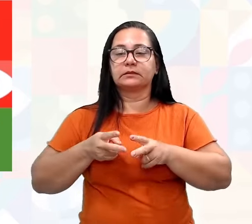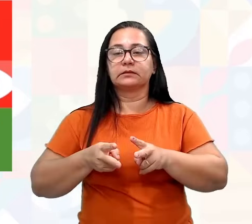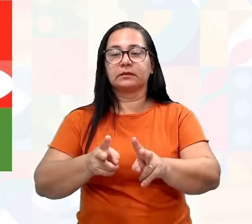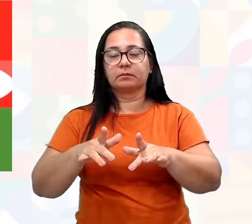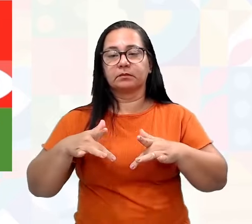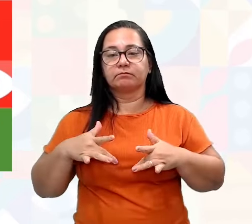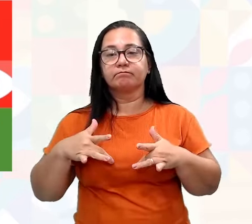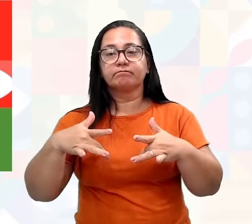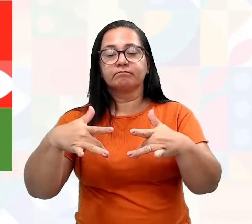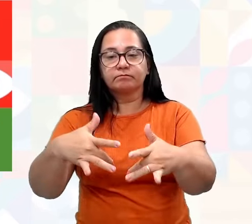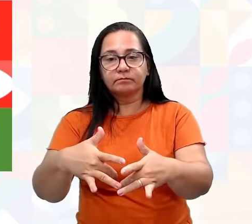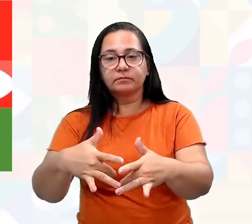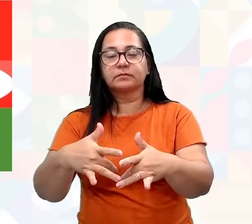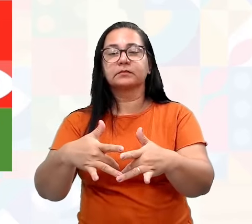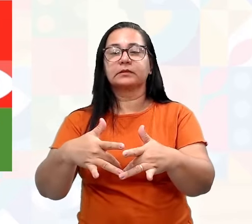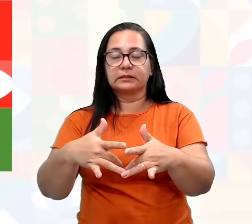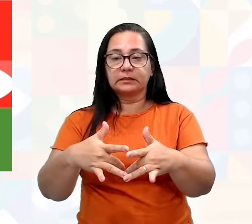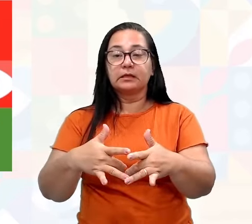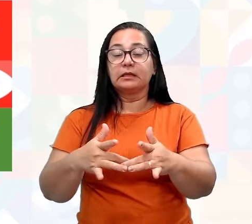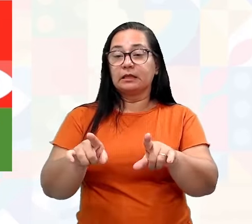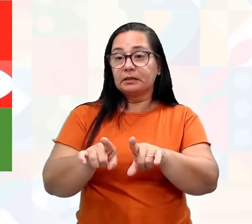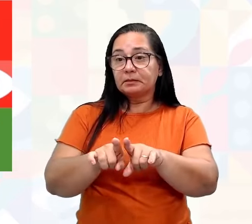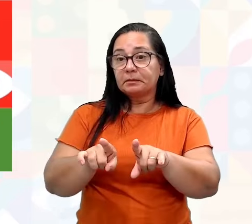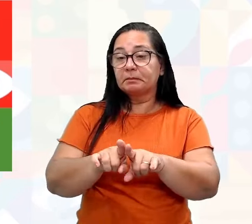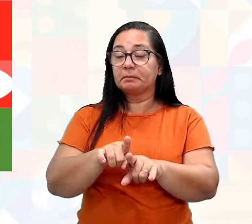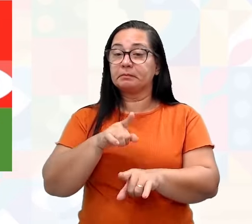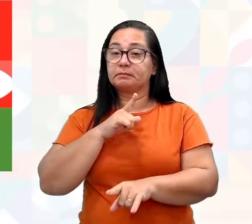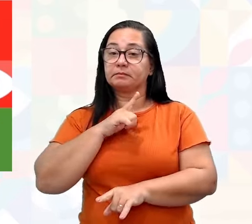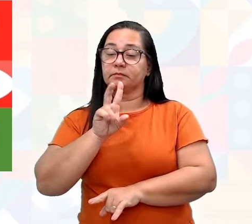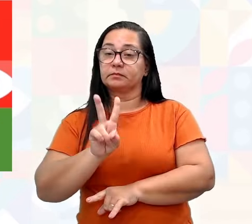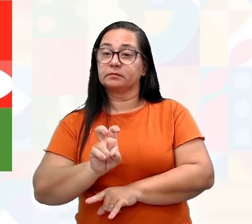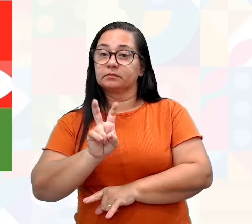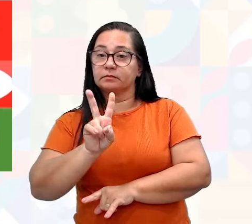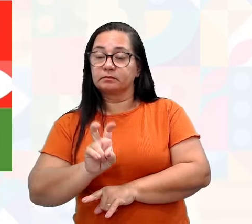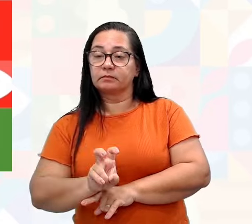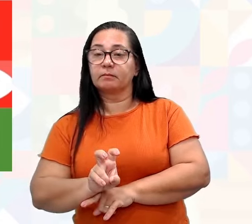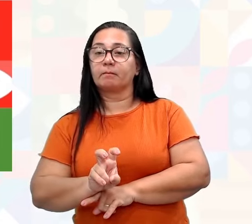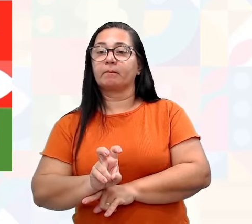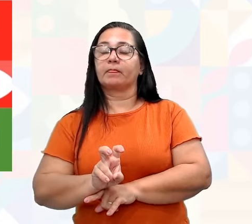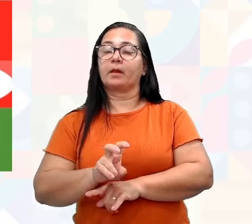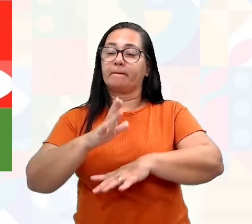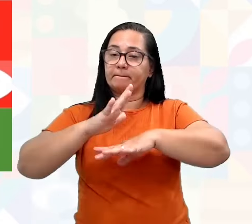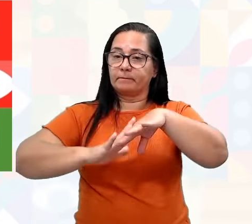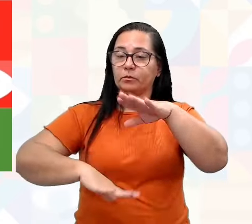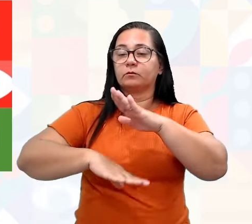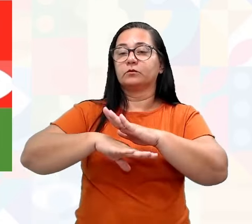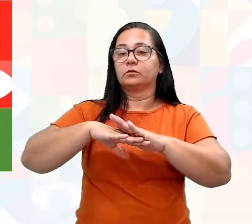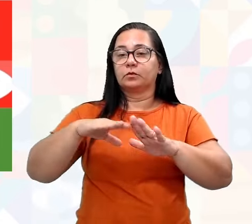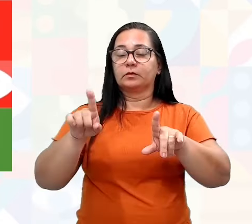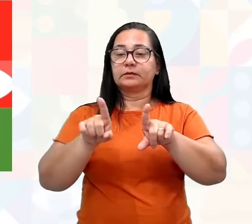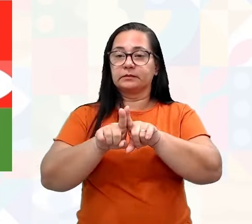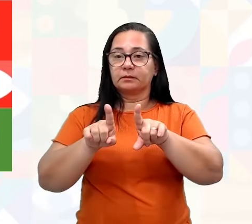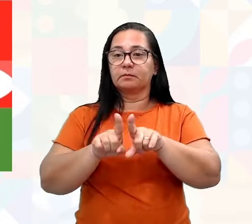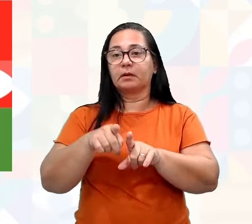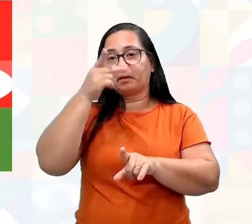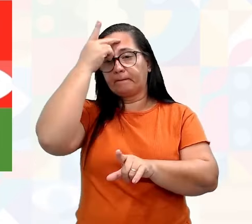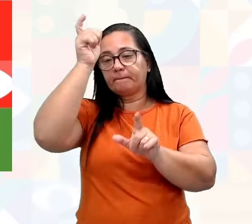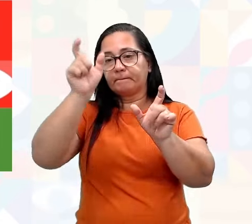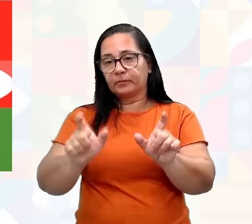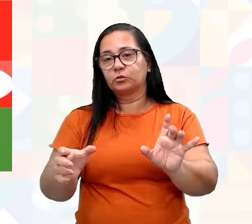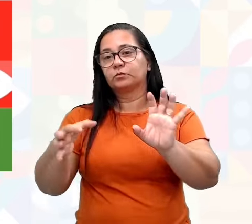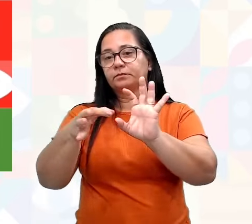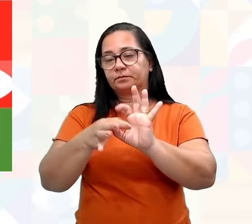em colaboração um com o outro, que envolve tanto a questão da parte profissional e a parte interpessoal.